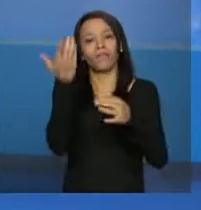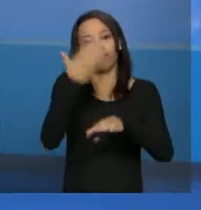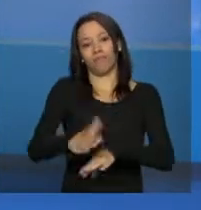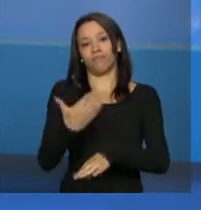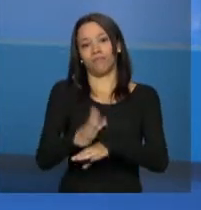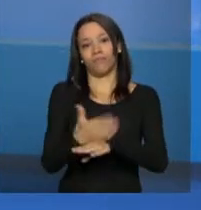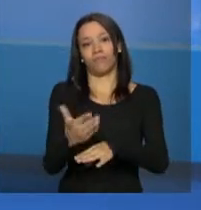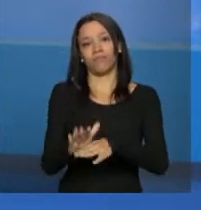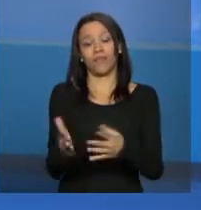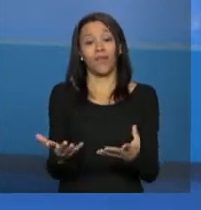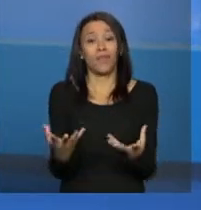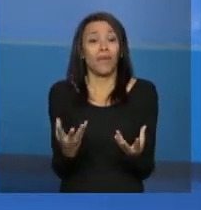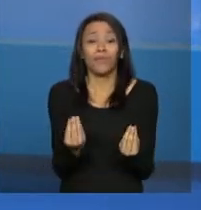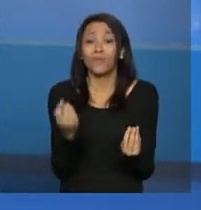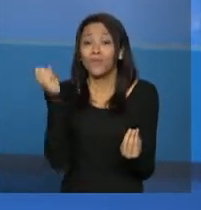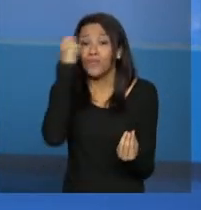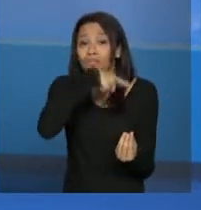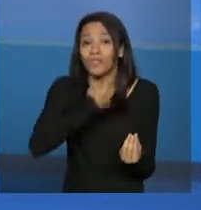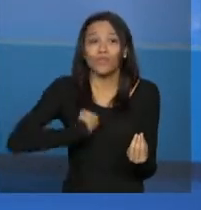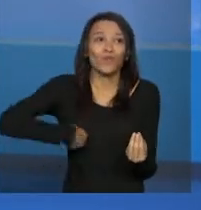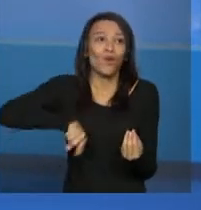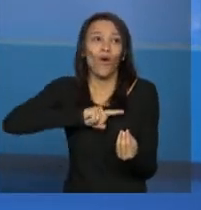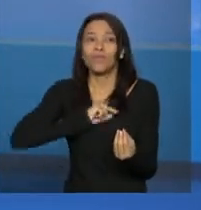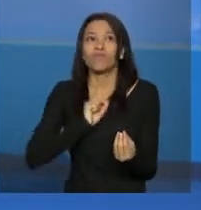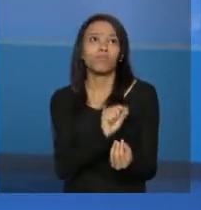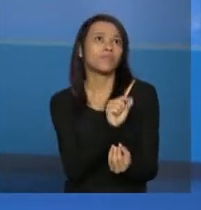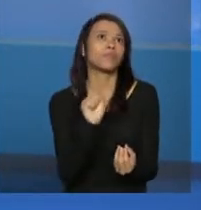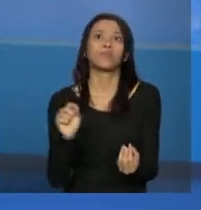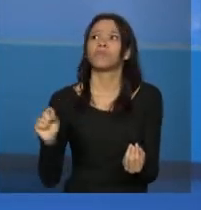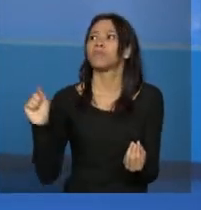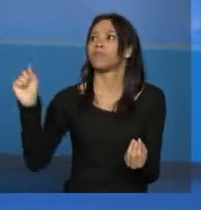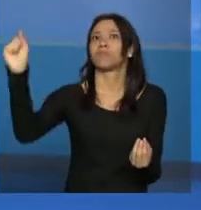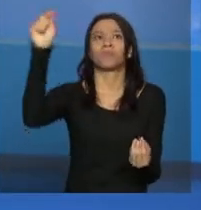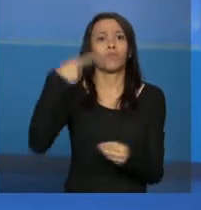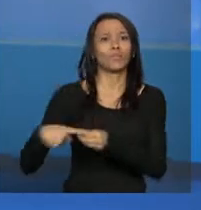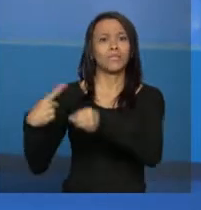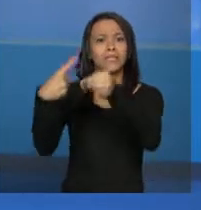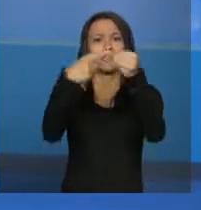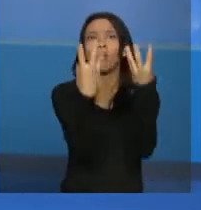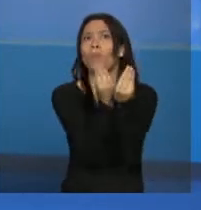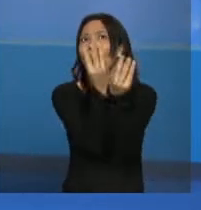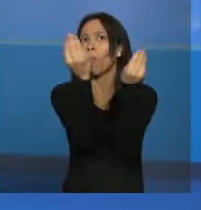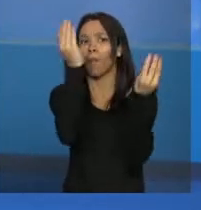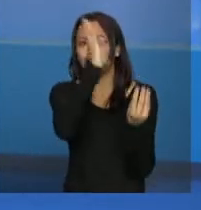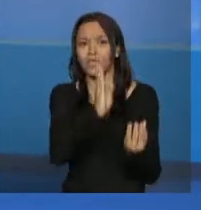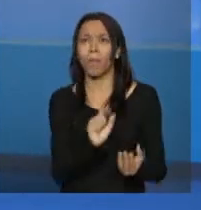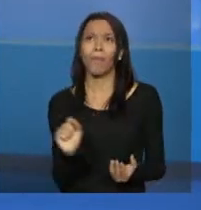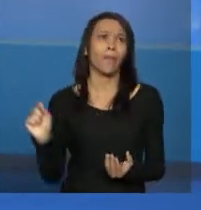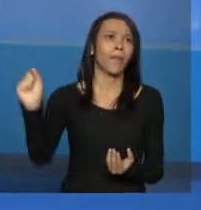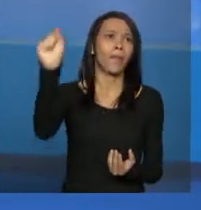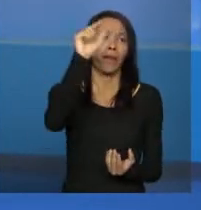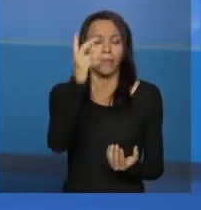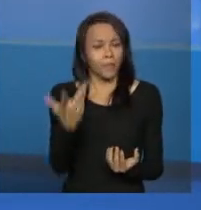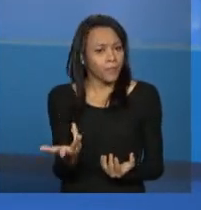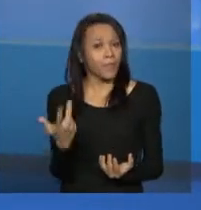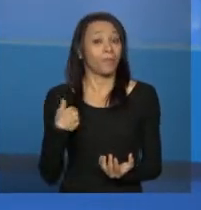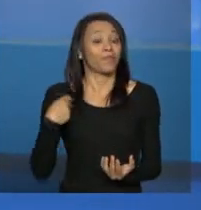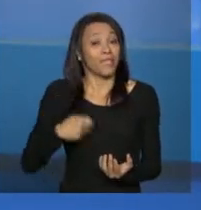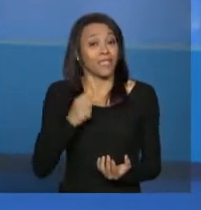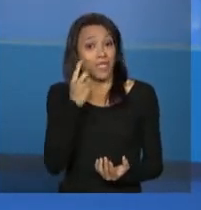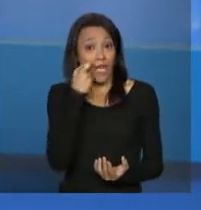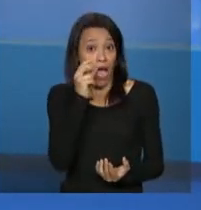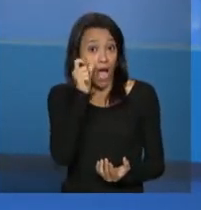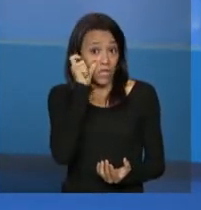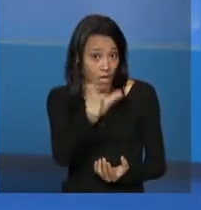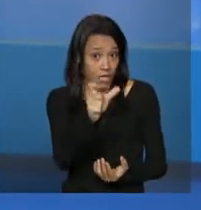porque realmente é muito dificultoso a gente atender a municípios individualmente então caso haja interesse de alguma Secretaria entre em